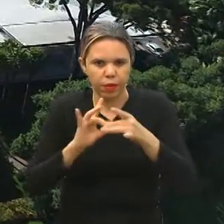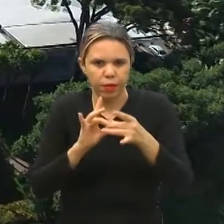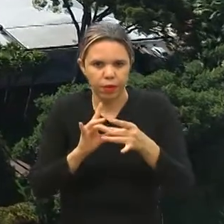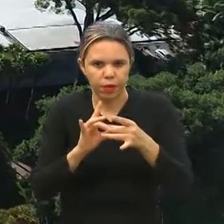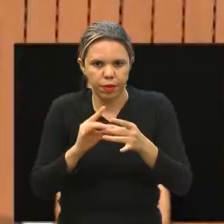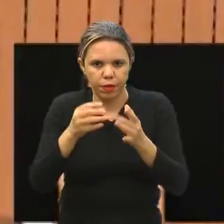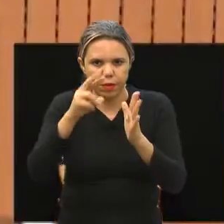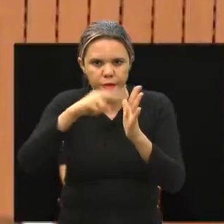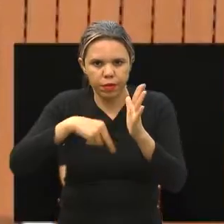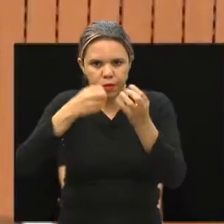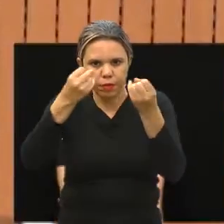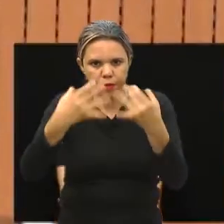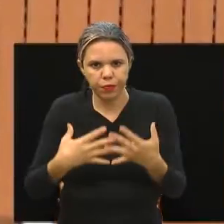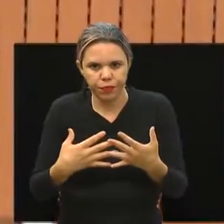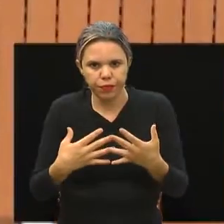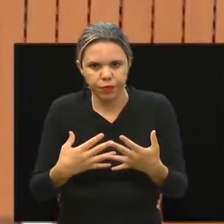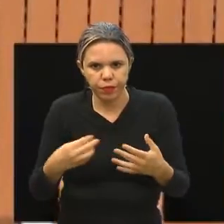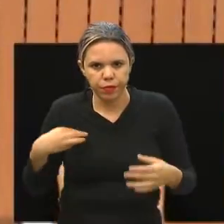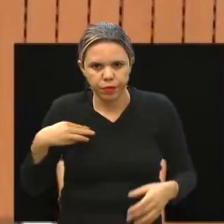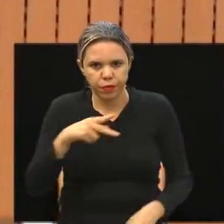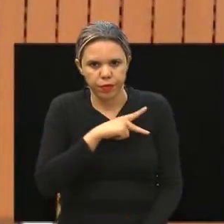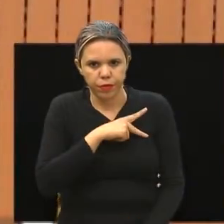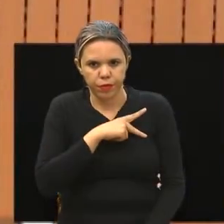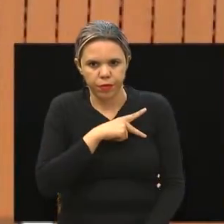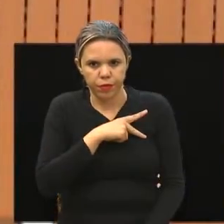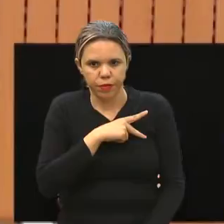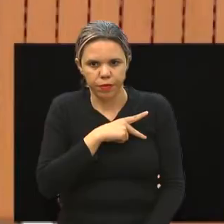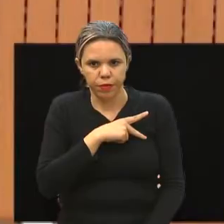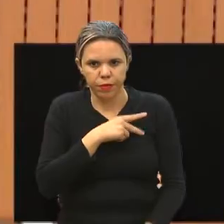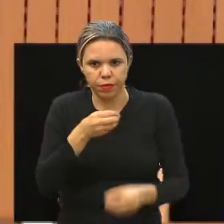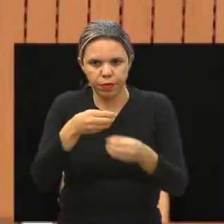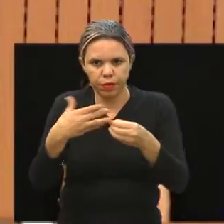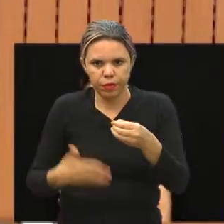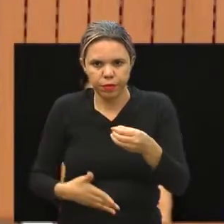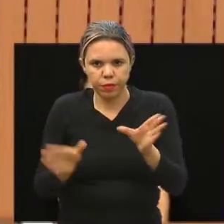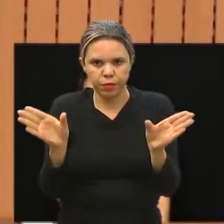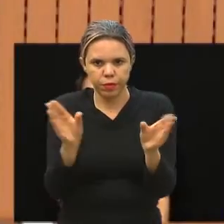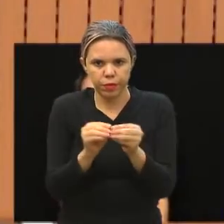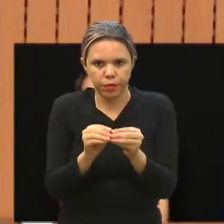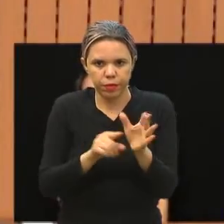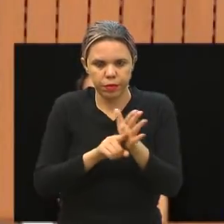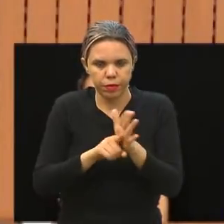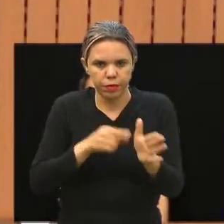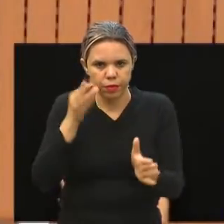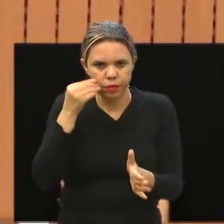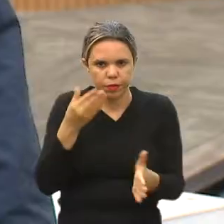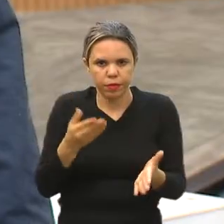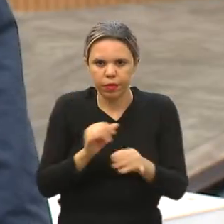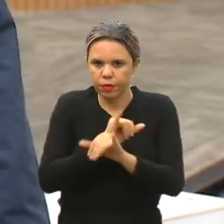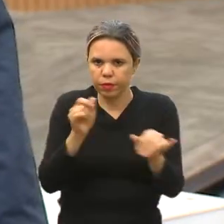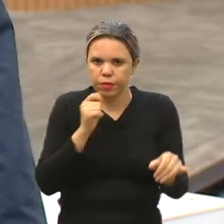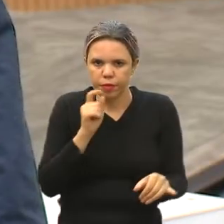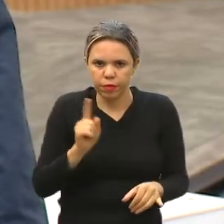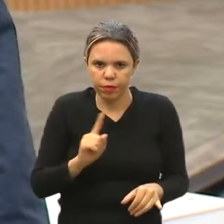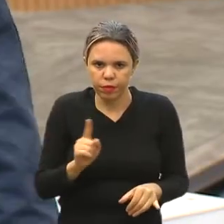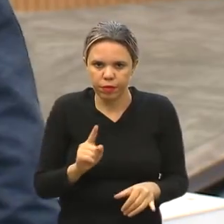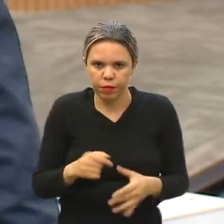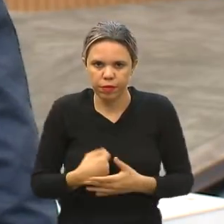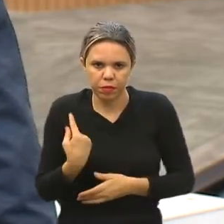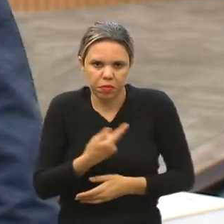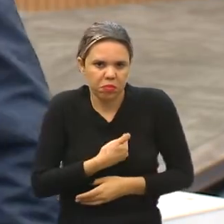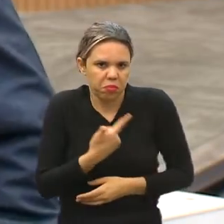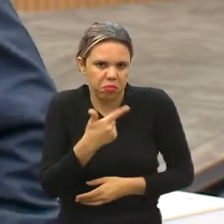conveniada. O relatório foi encaminhado ao Ministério Público. O conteúdo da conclusão da apuração não foi divulgado.